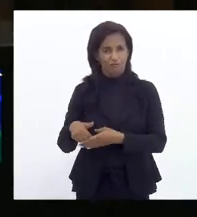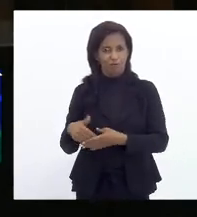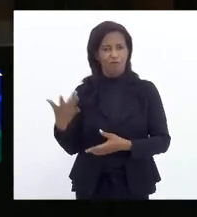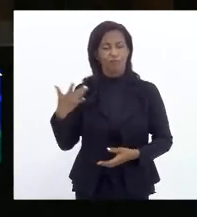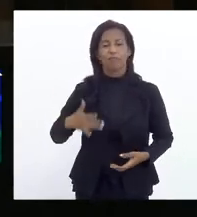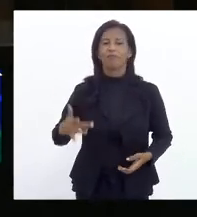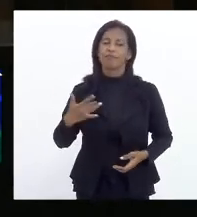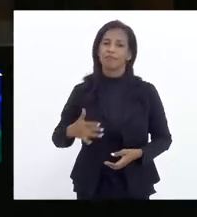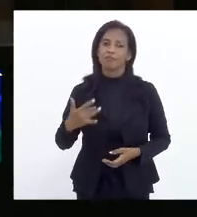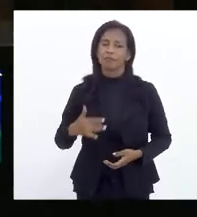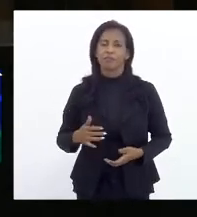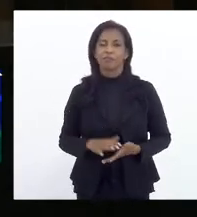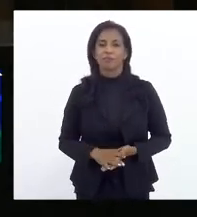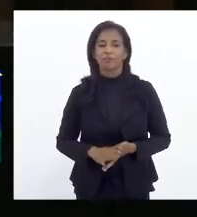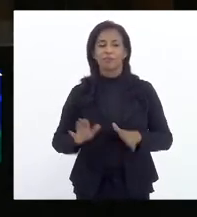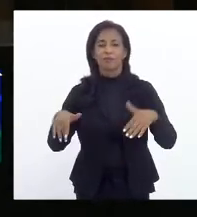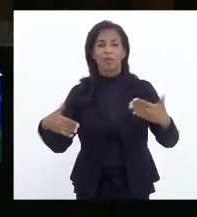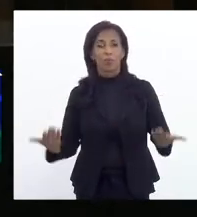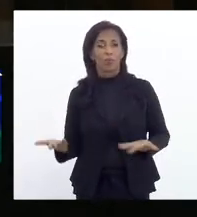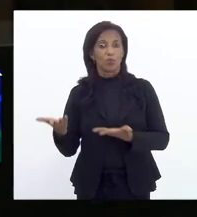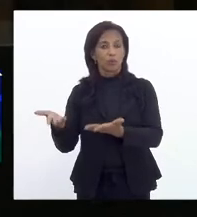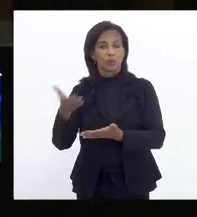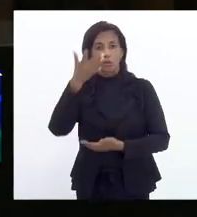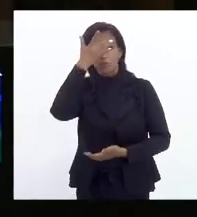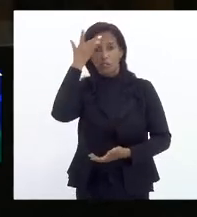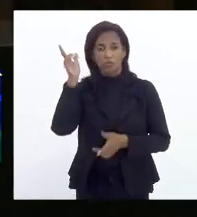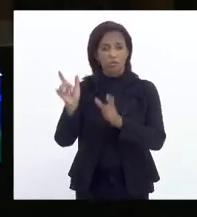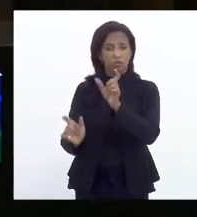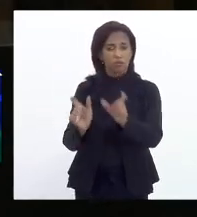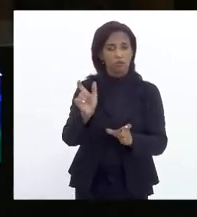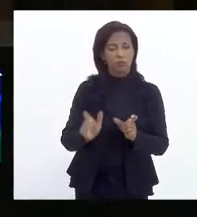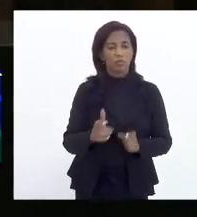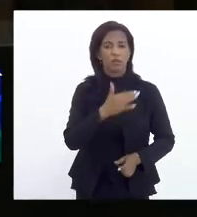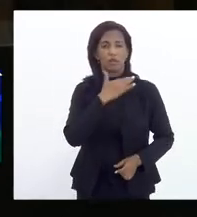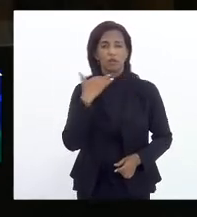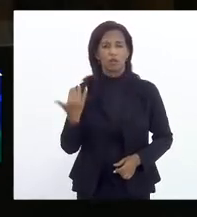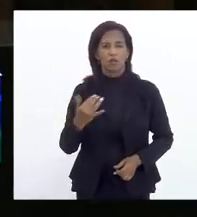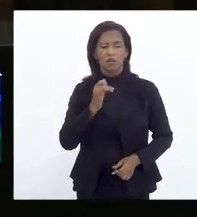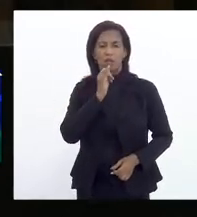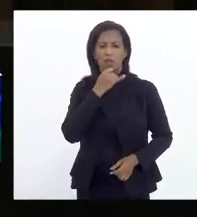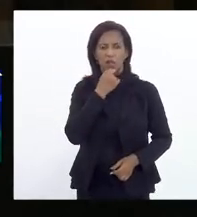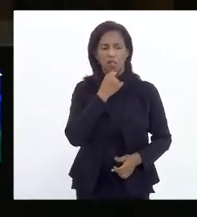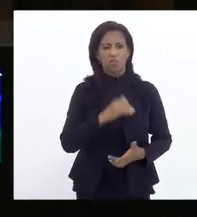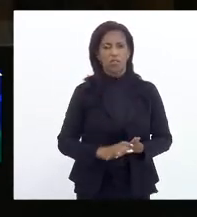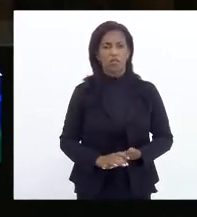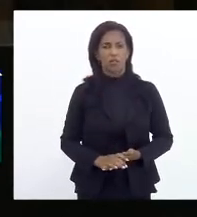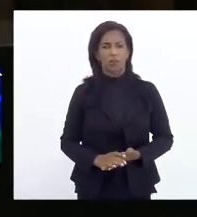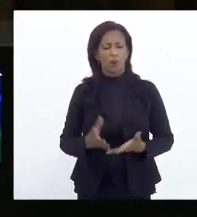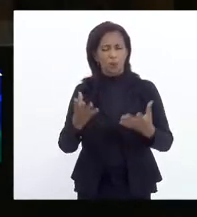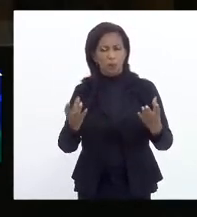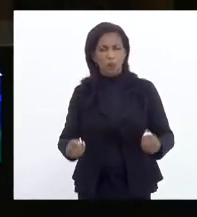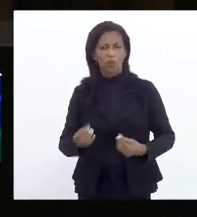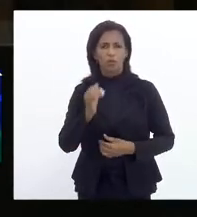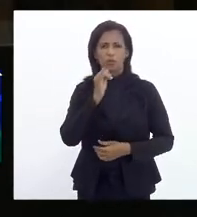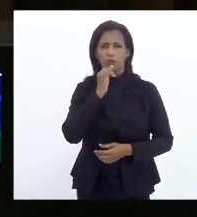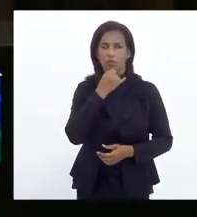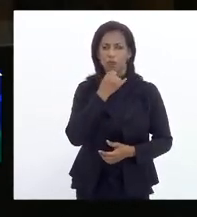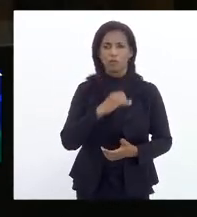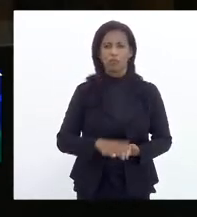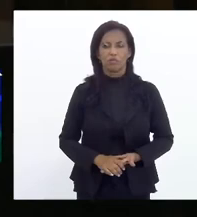Lamentável. Enquanto isso, as pessoas morrem. Triste, muito triste,